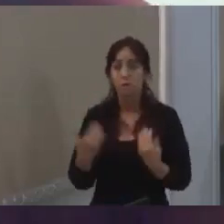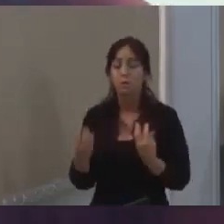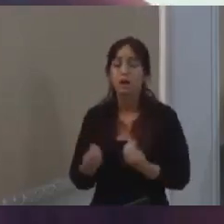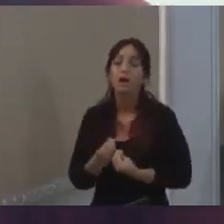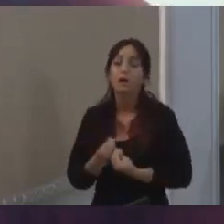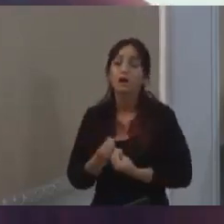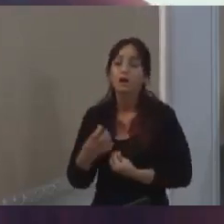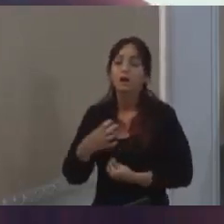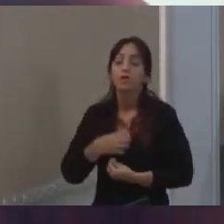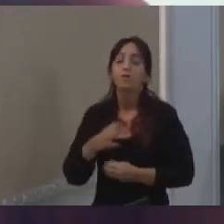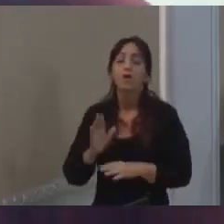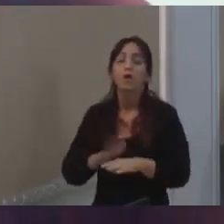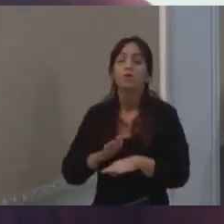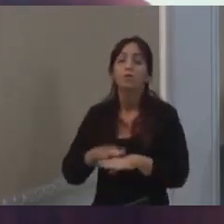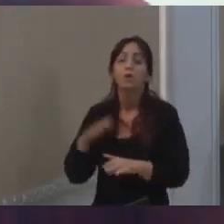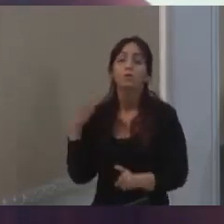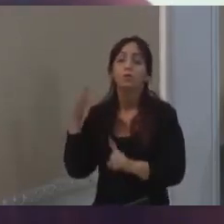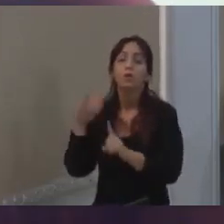quantas são?